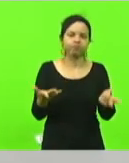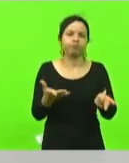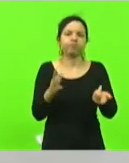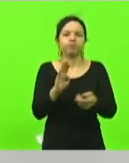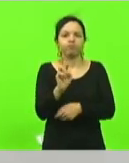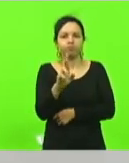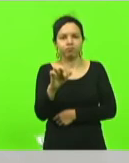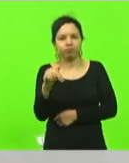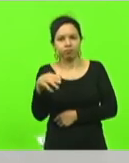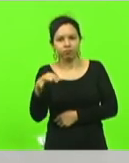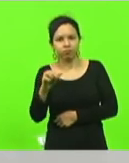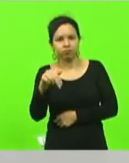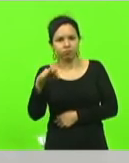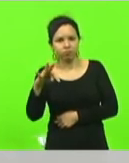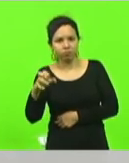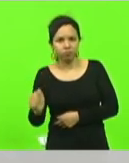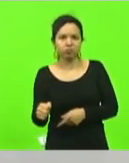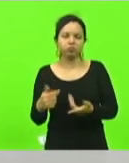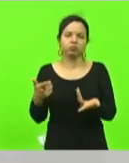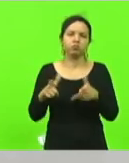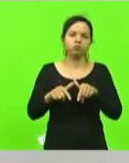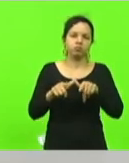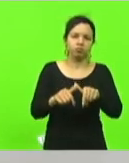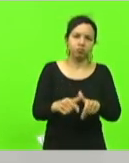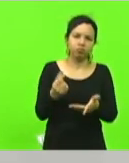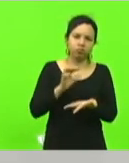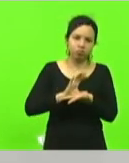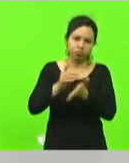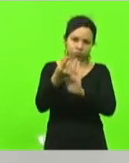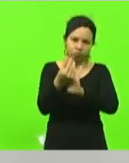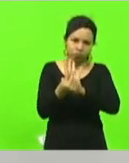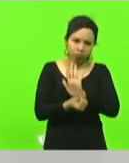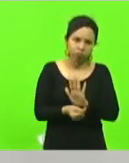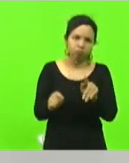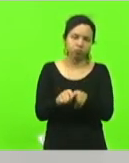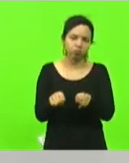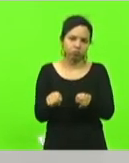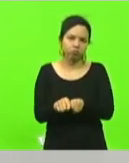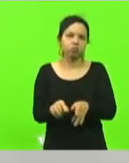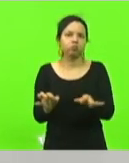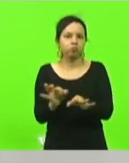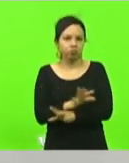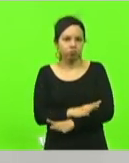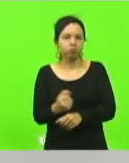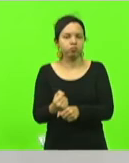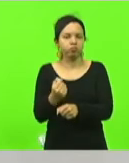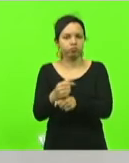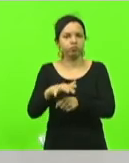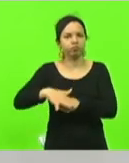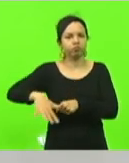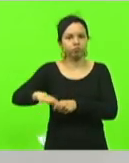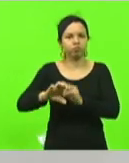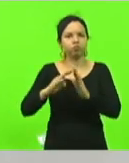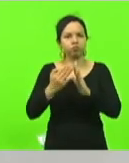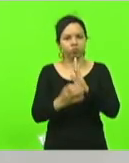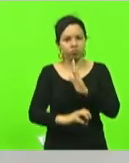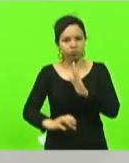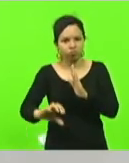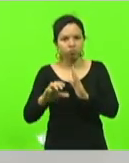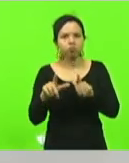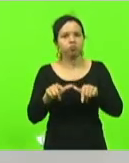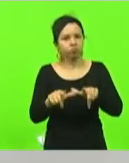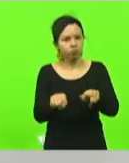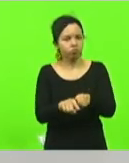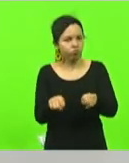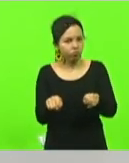Laguna entrega de ordem de serviço execução de rede coletora esgoto em Laguna também e repasse de valores